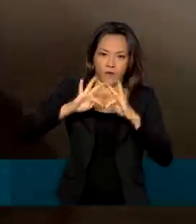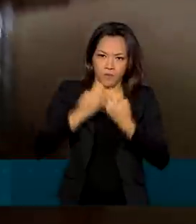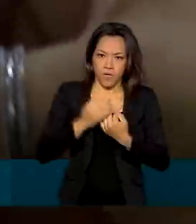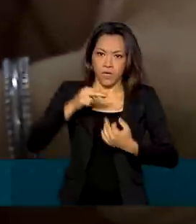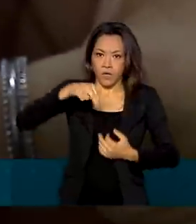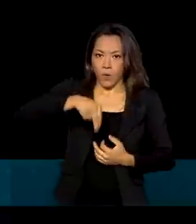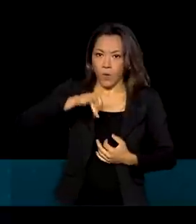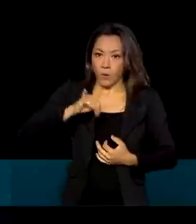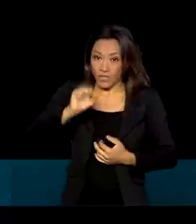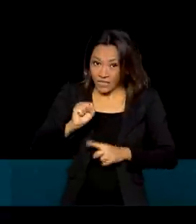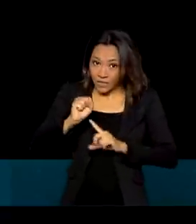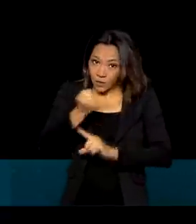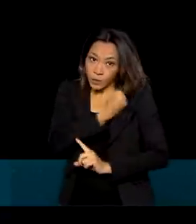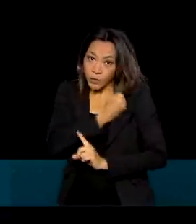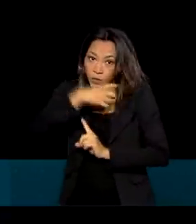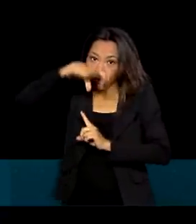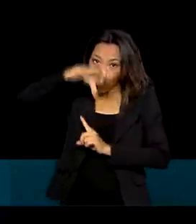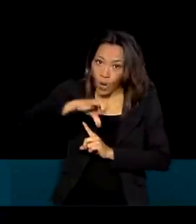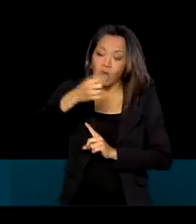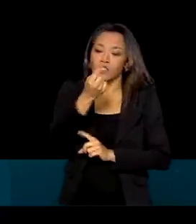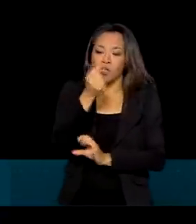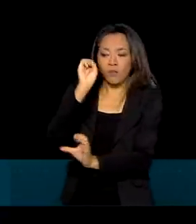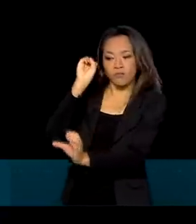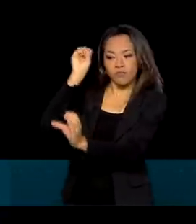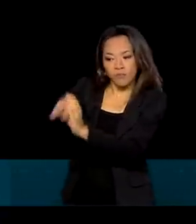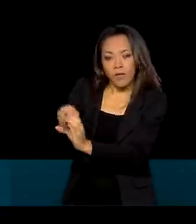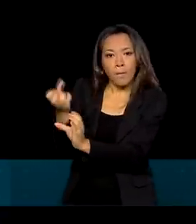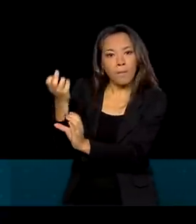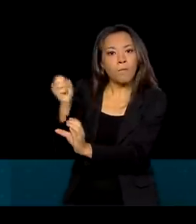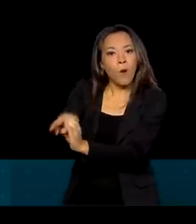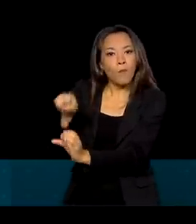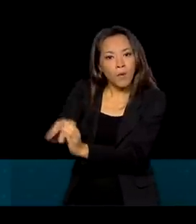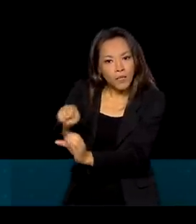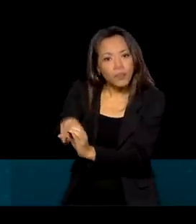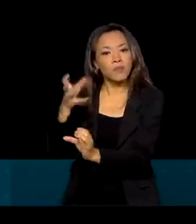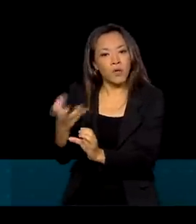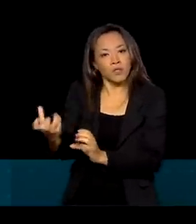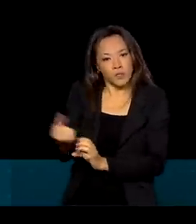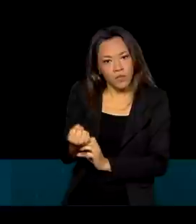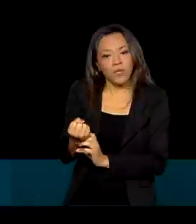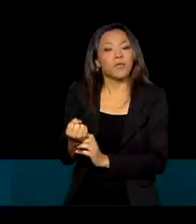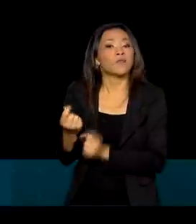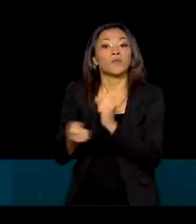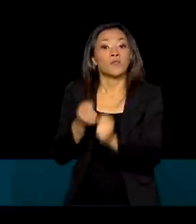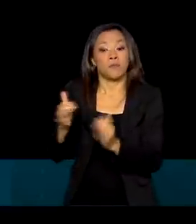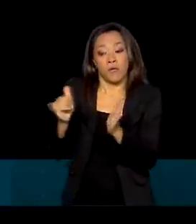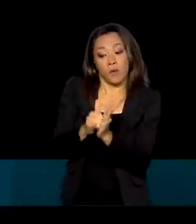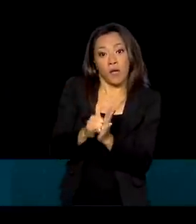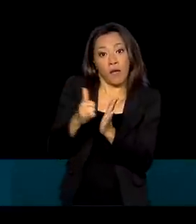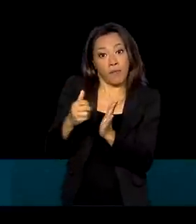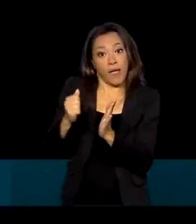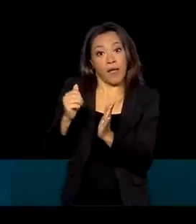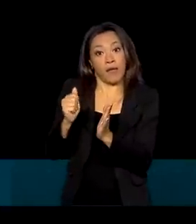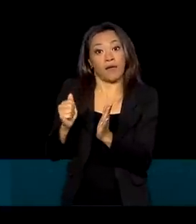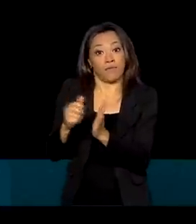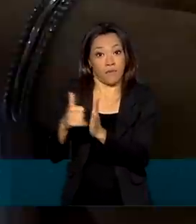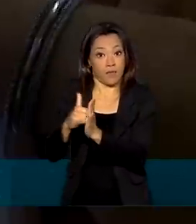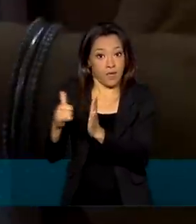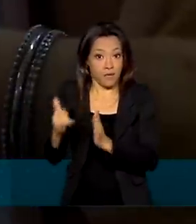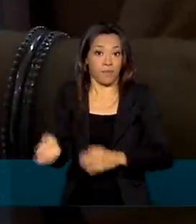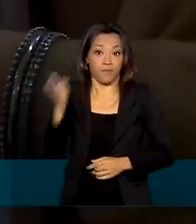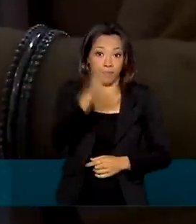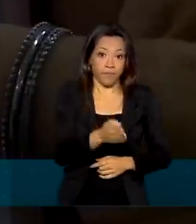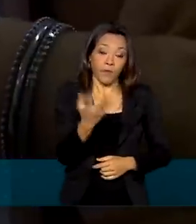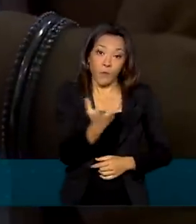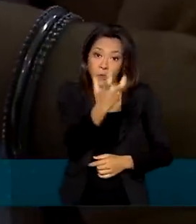será depositado na poupança digital e poderá ser movimentado pelo aplicativo Caixa Tem. Já o saque em dinheiro foi antecipado em 15